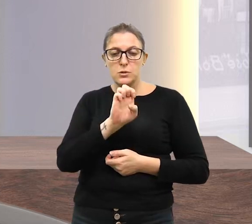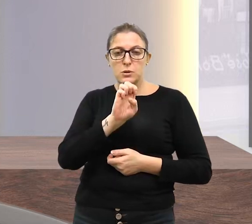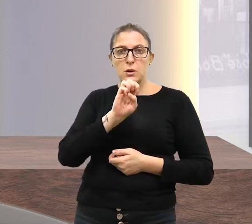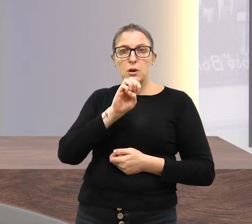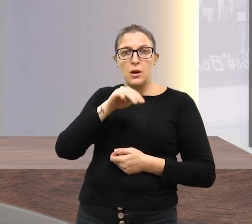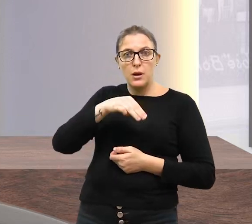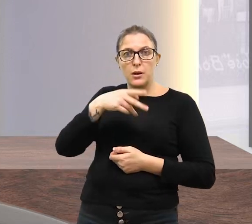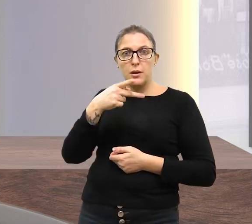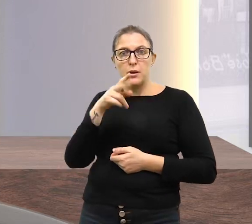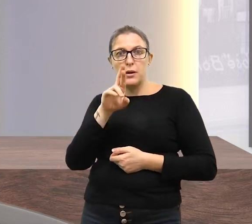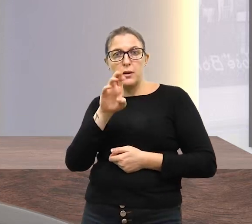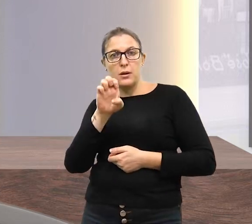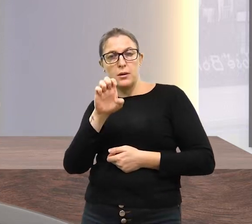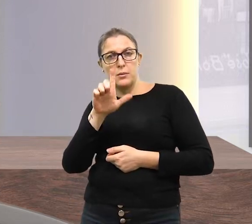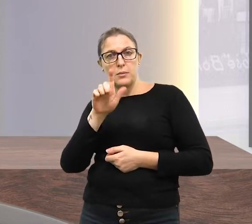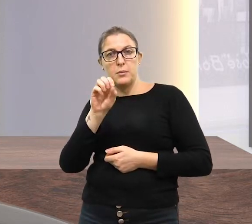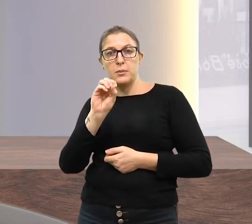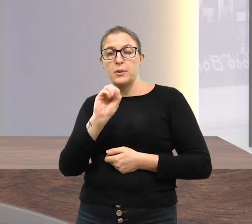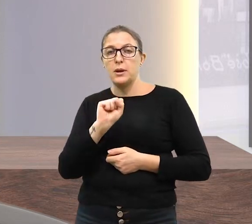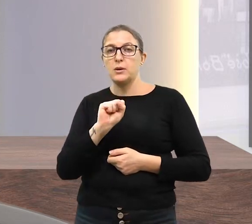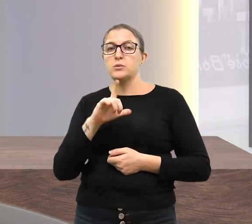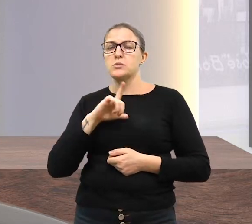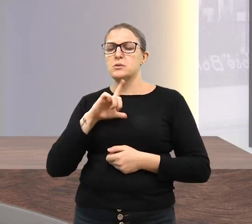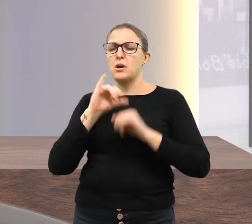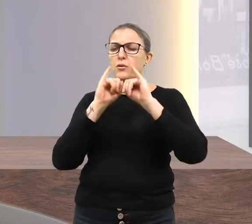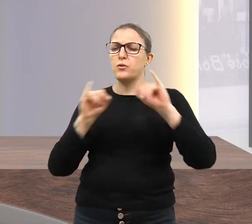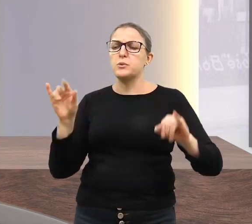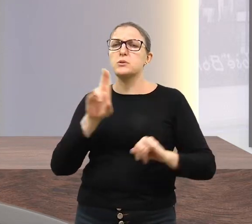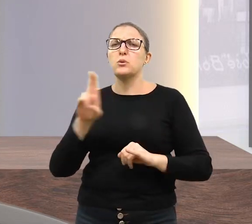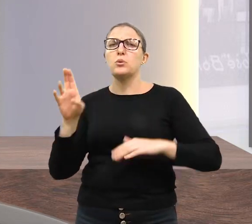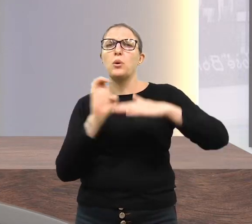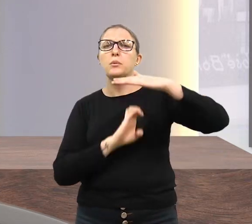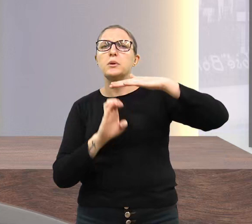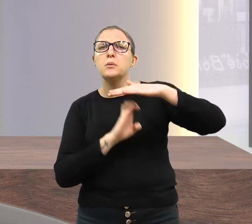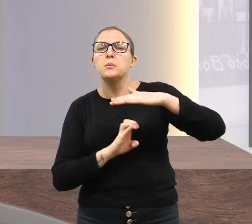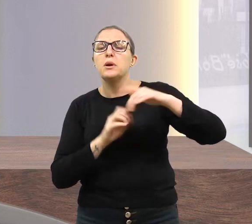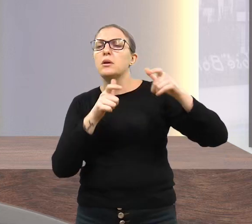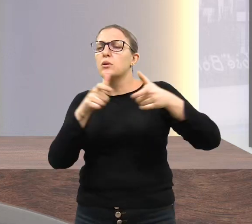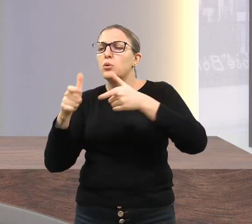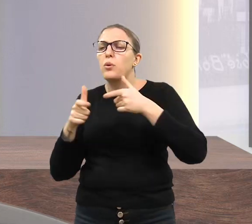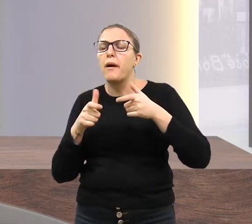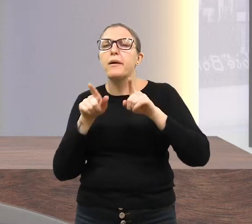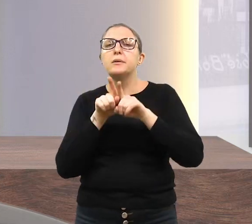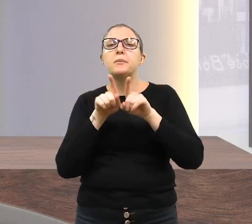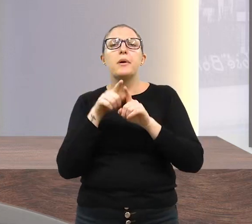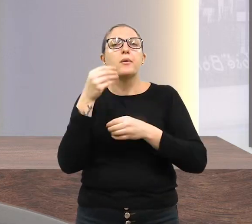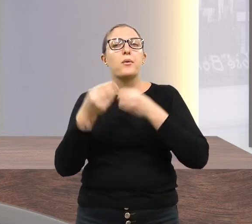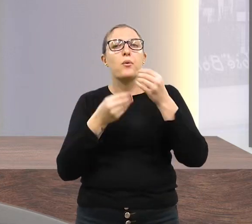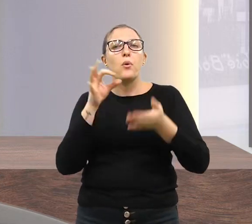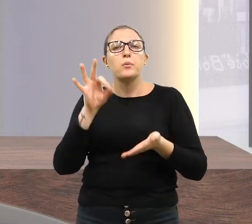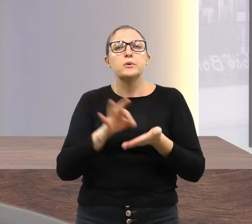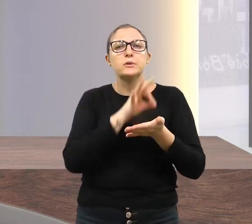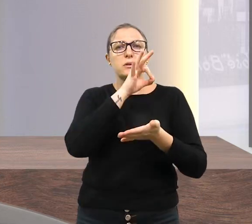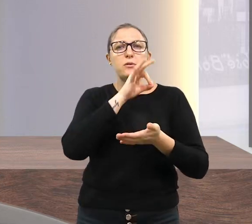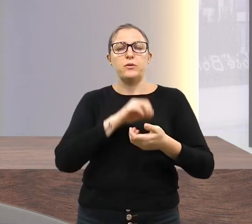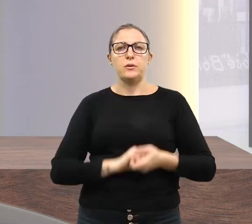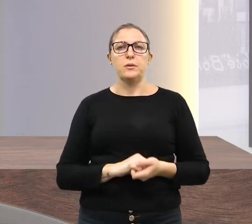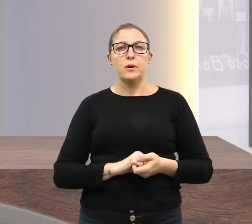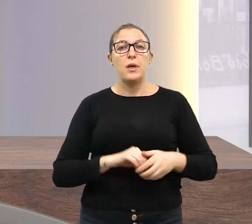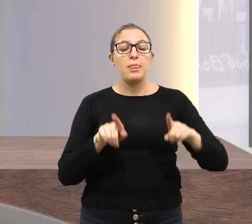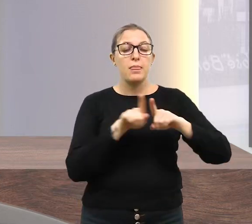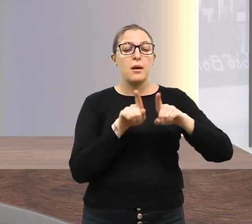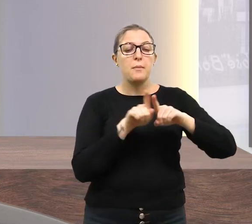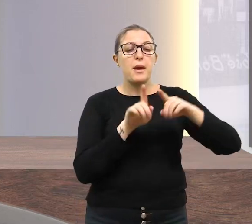o documento disponível e como os interessados devem proceder para se inscrever. Já as agências ou empresas